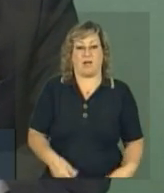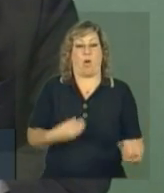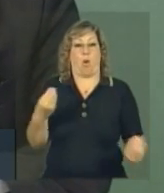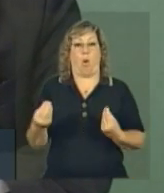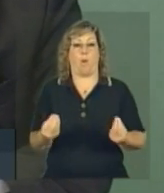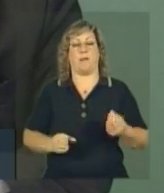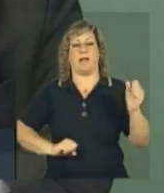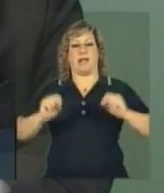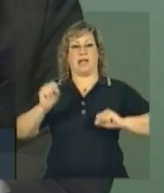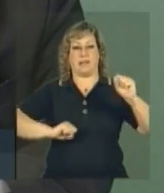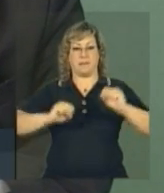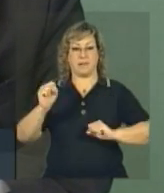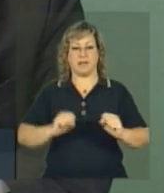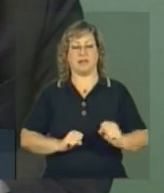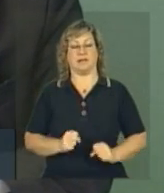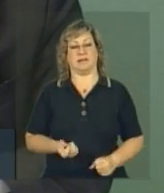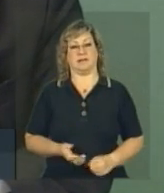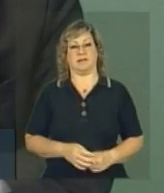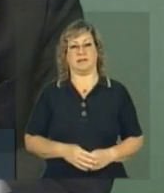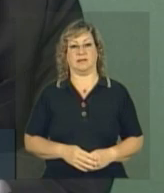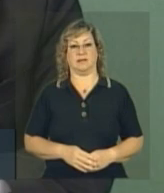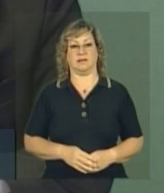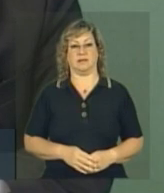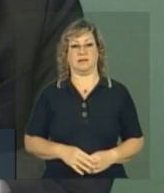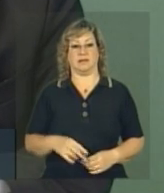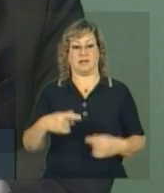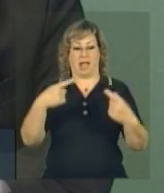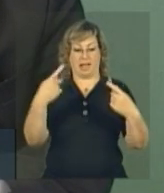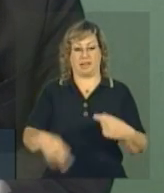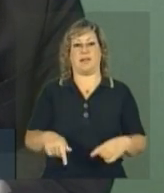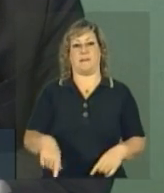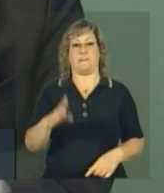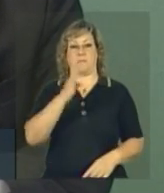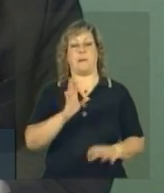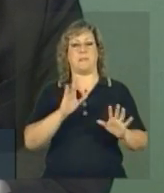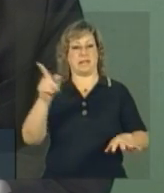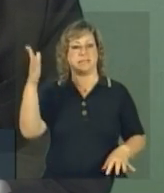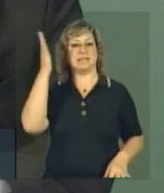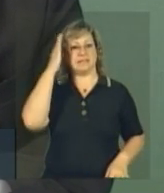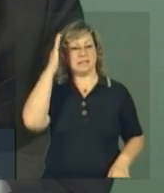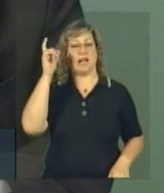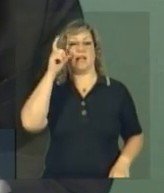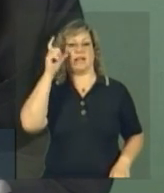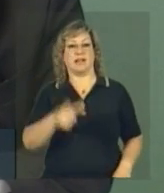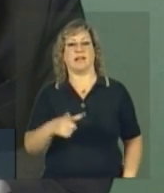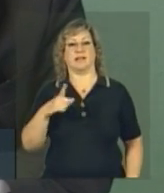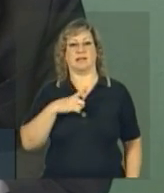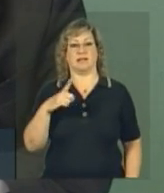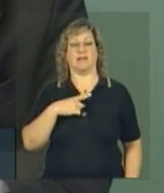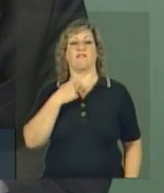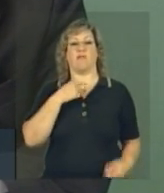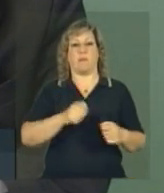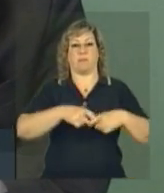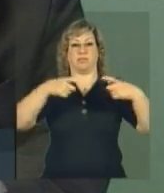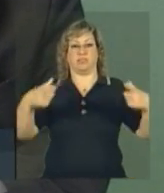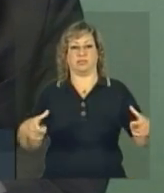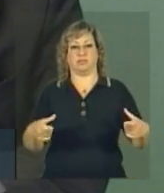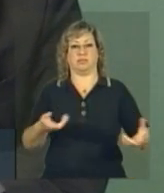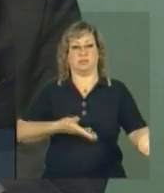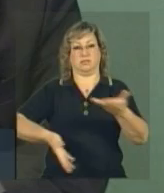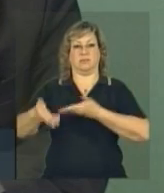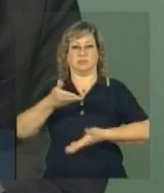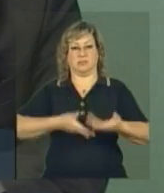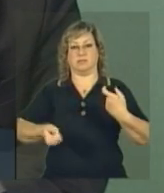empresa, vamos dizer, com sede no Brasil, mas ele sabe do interesse que tem de expandir as suas